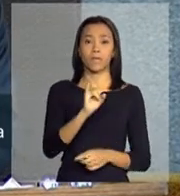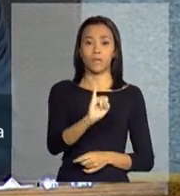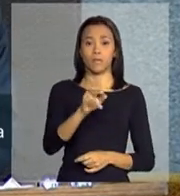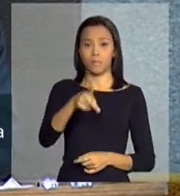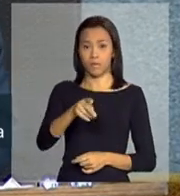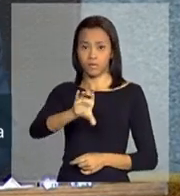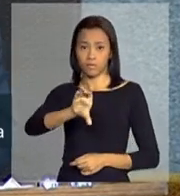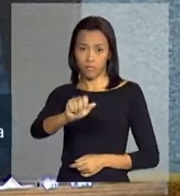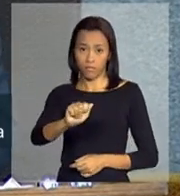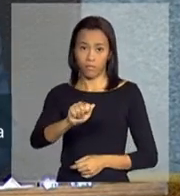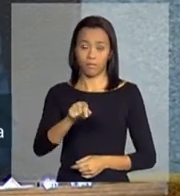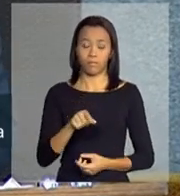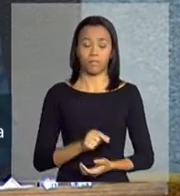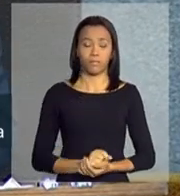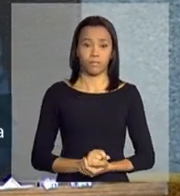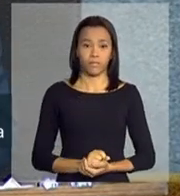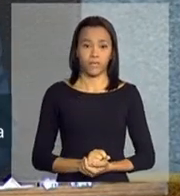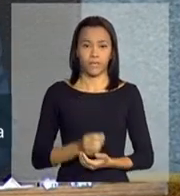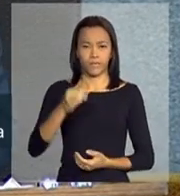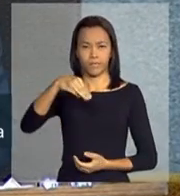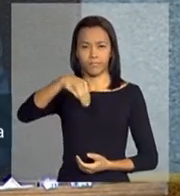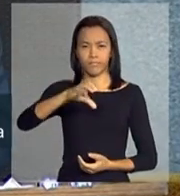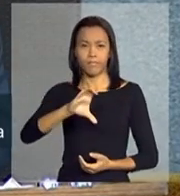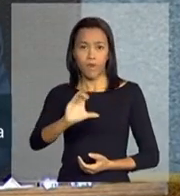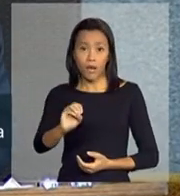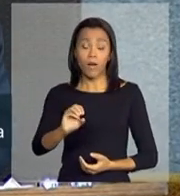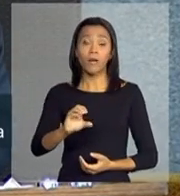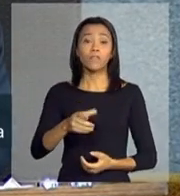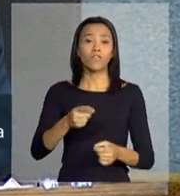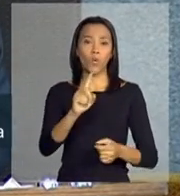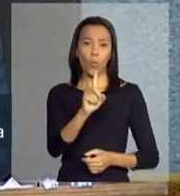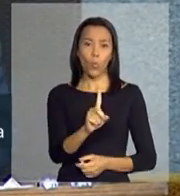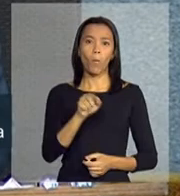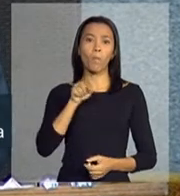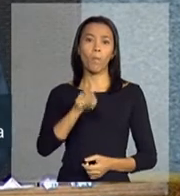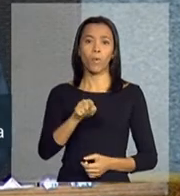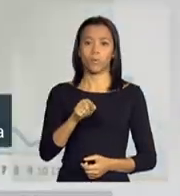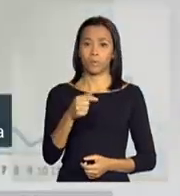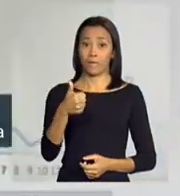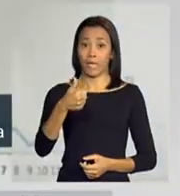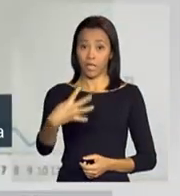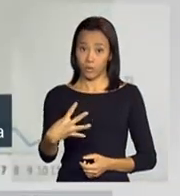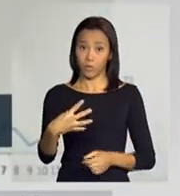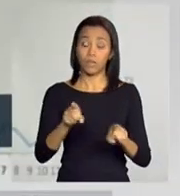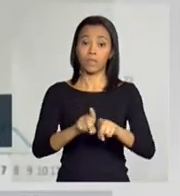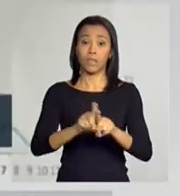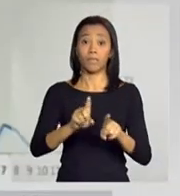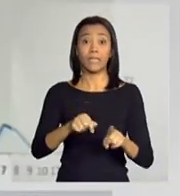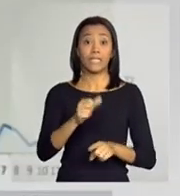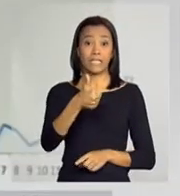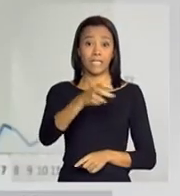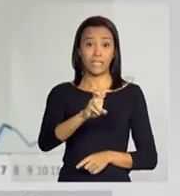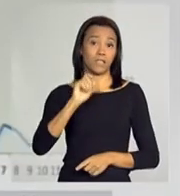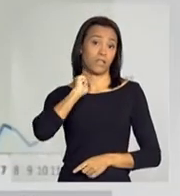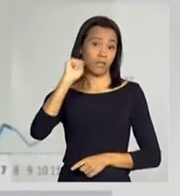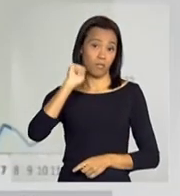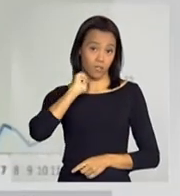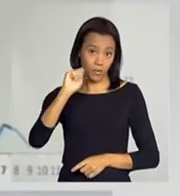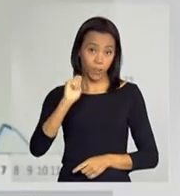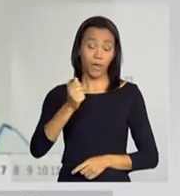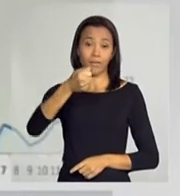de março, ele foi 1,14, e no IPCA, 15 de abril, ele